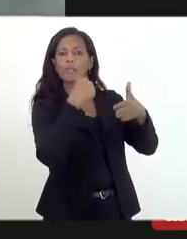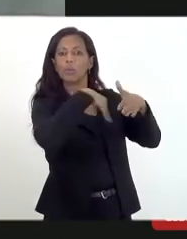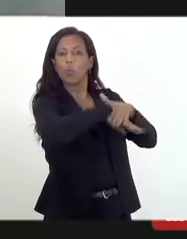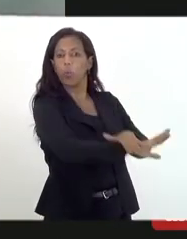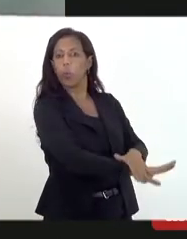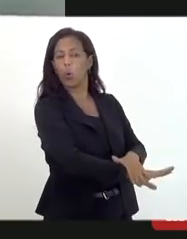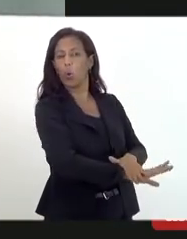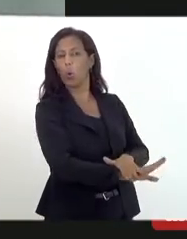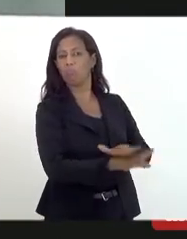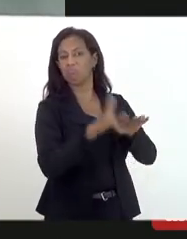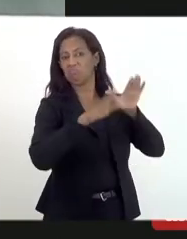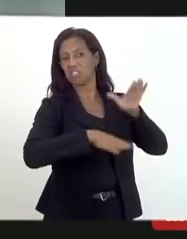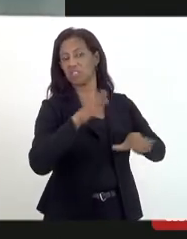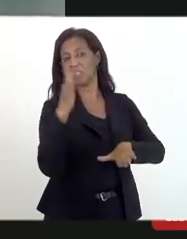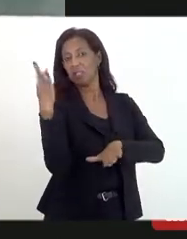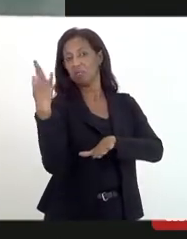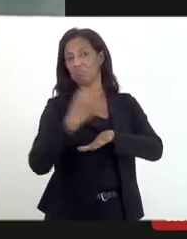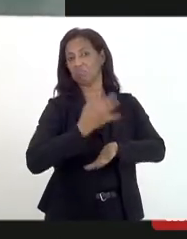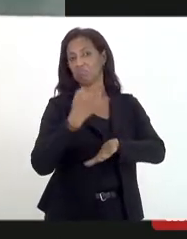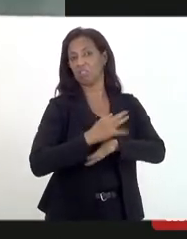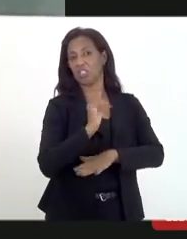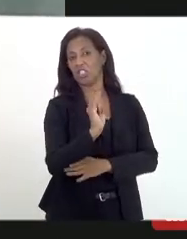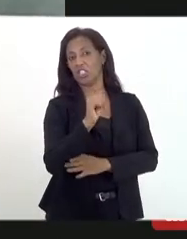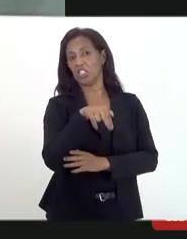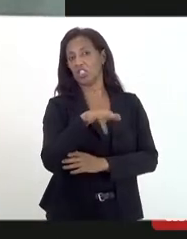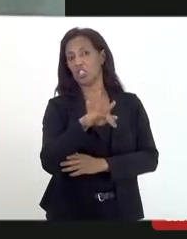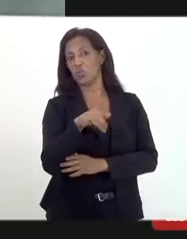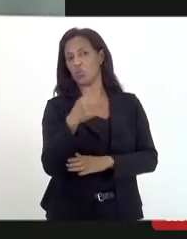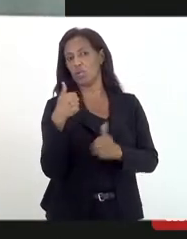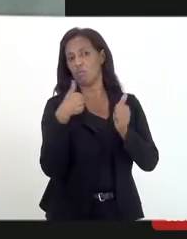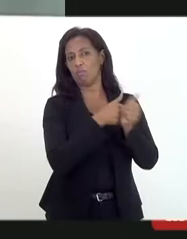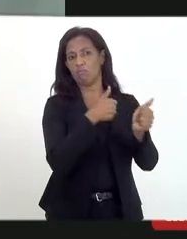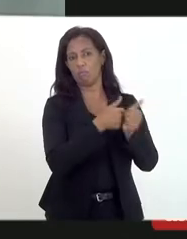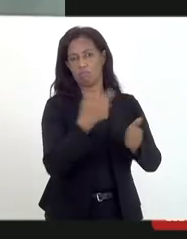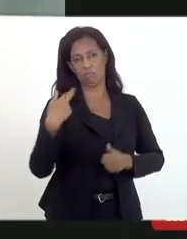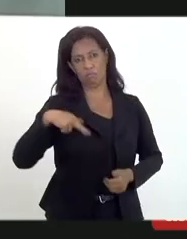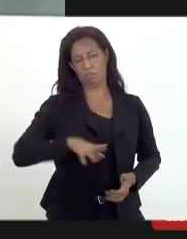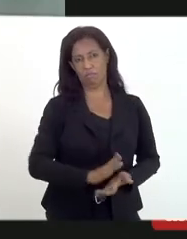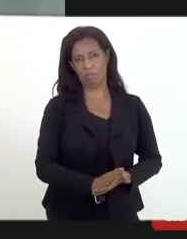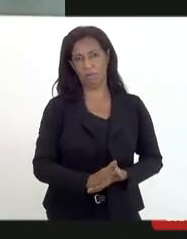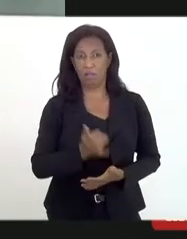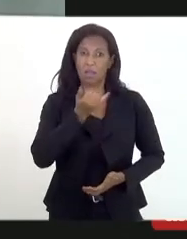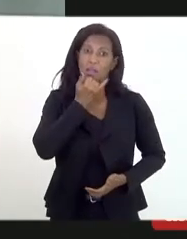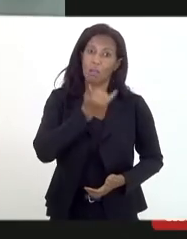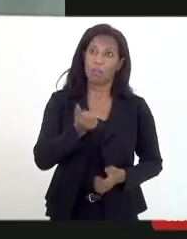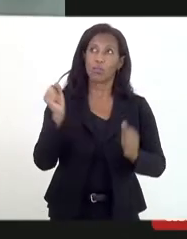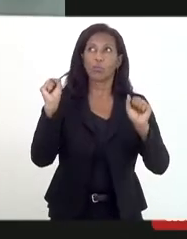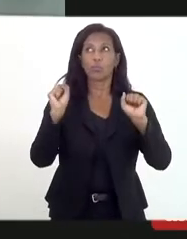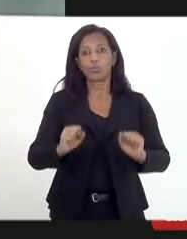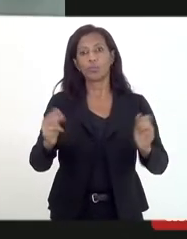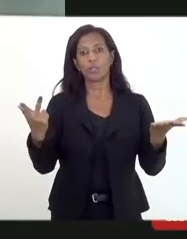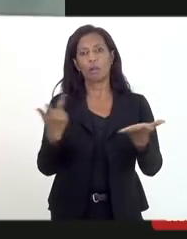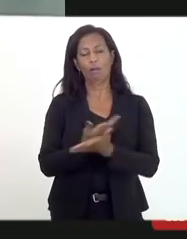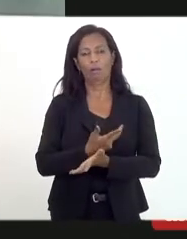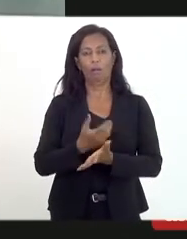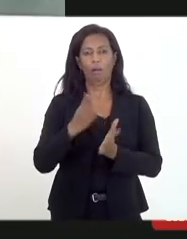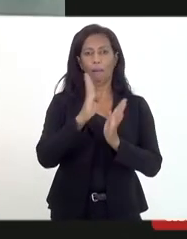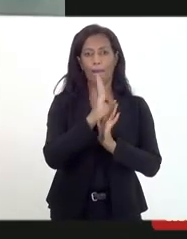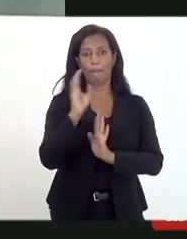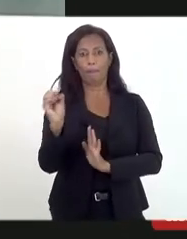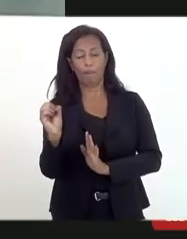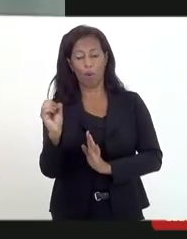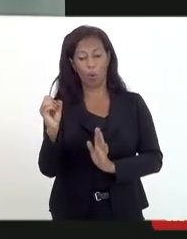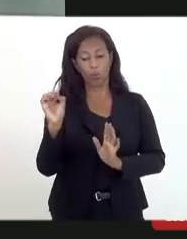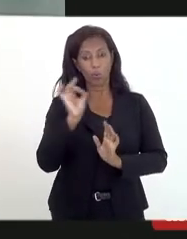injúria por preconceito pela perseguição religiosa. De repente, teríamos ali uma denúncia quanto uma